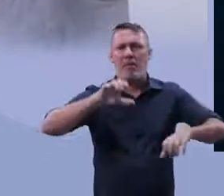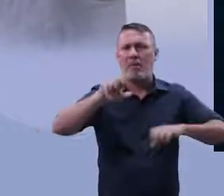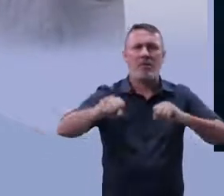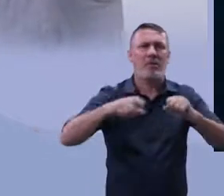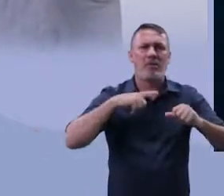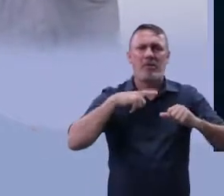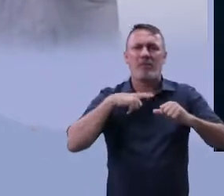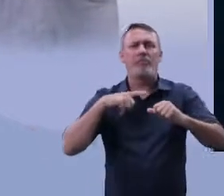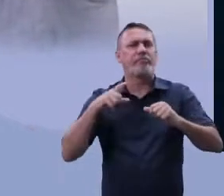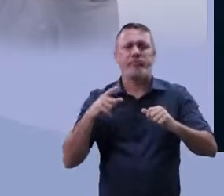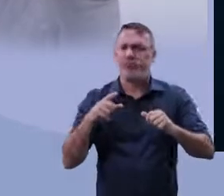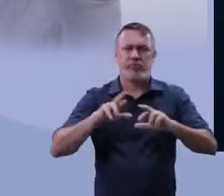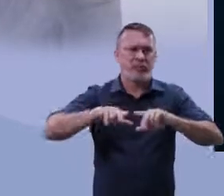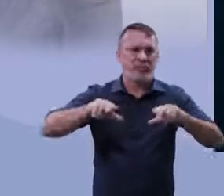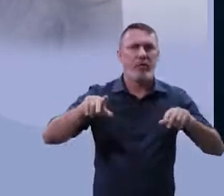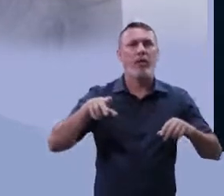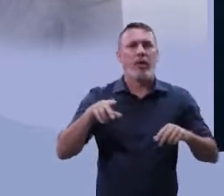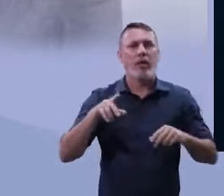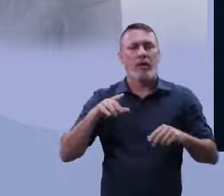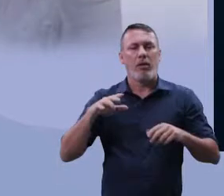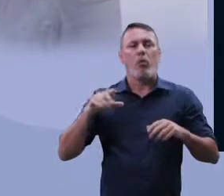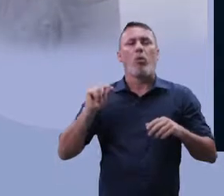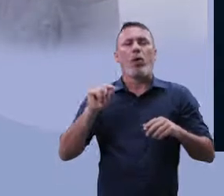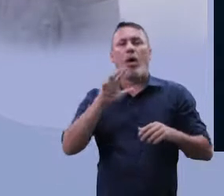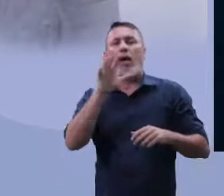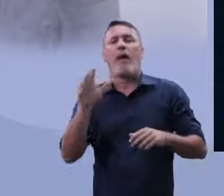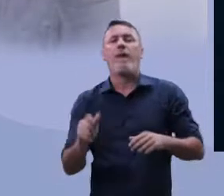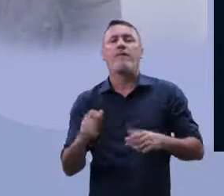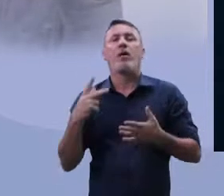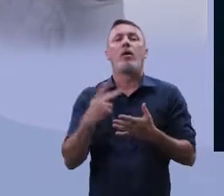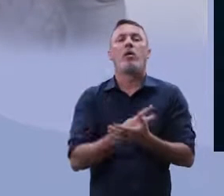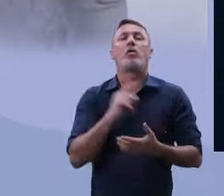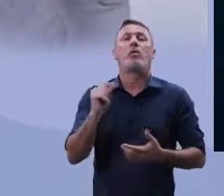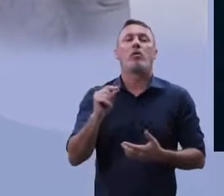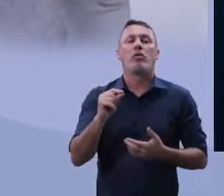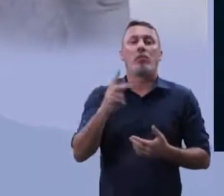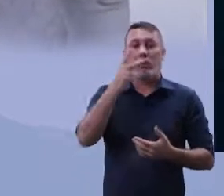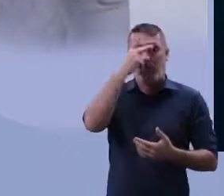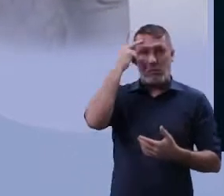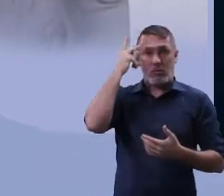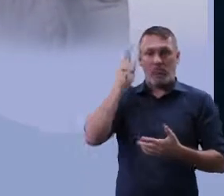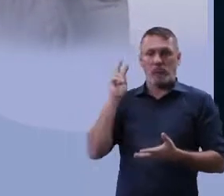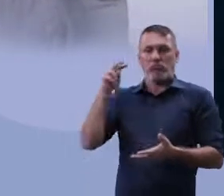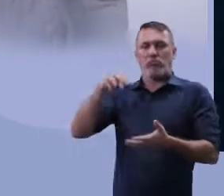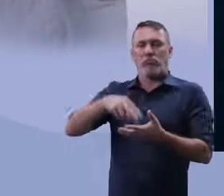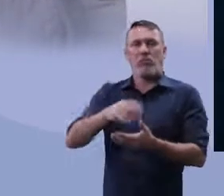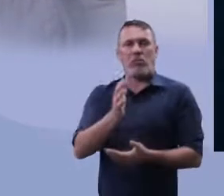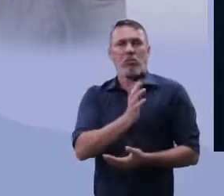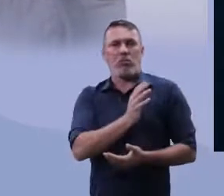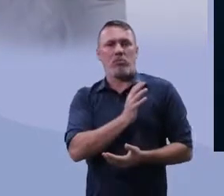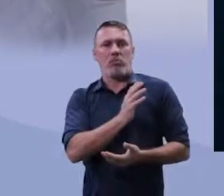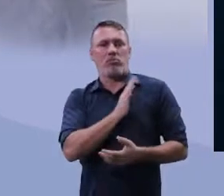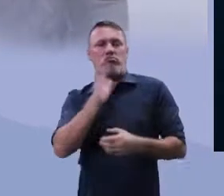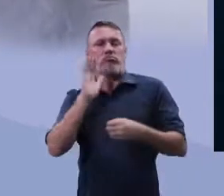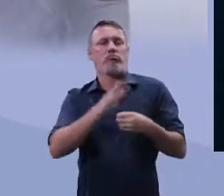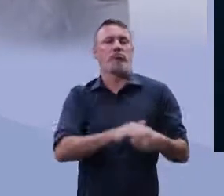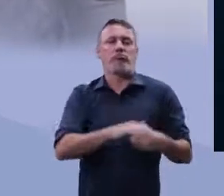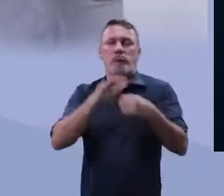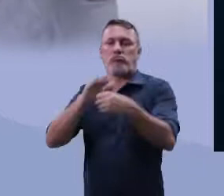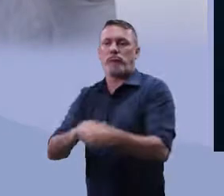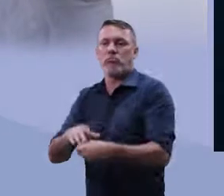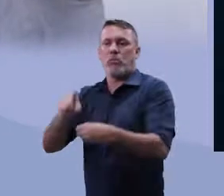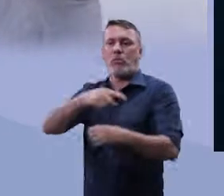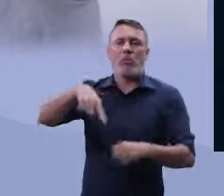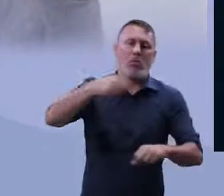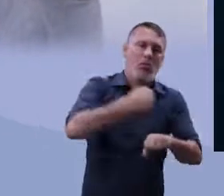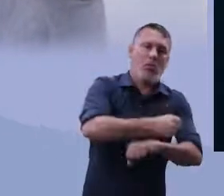do próprio ouro. Tudo isso daí fez com que o colonizador, uma minoria, subjugasse uma maioria. E